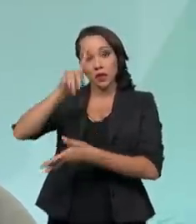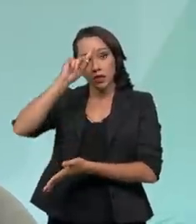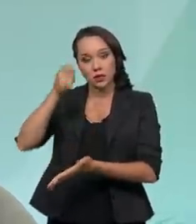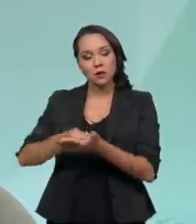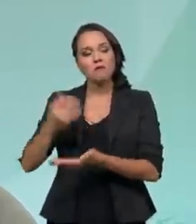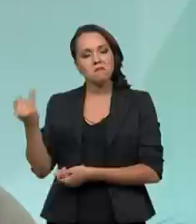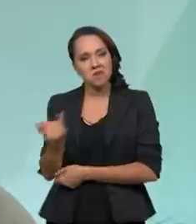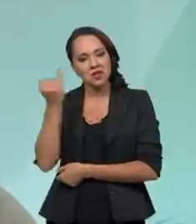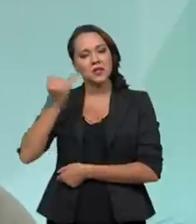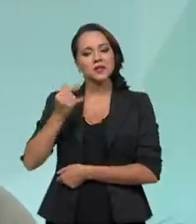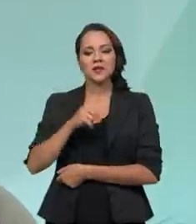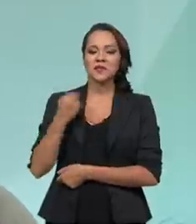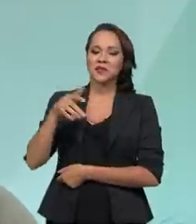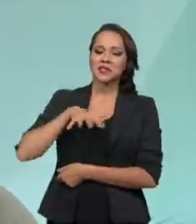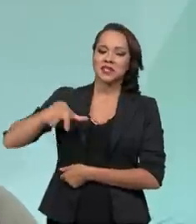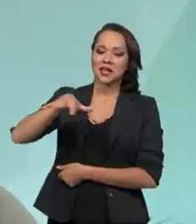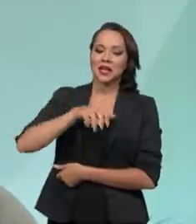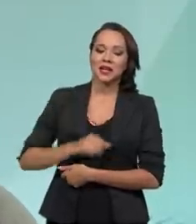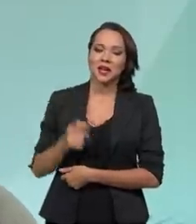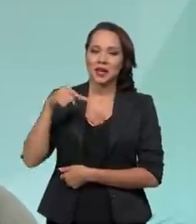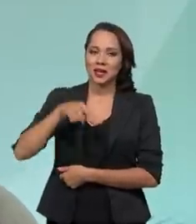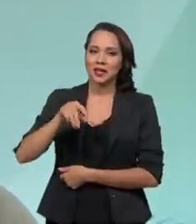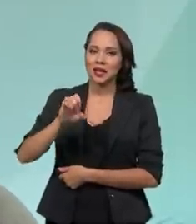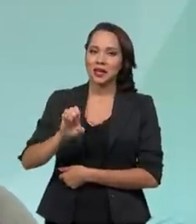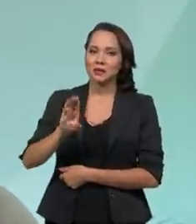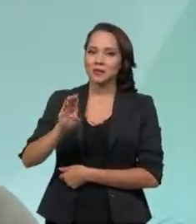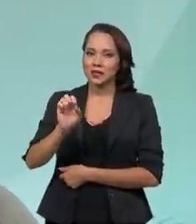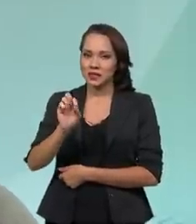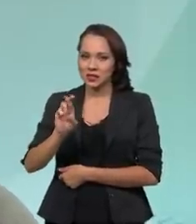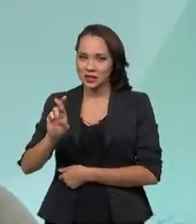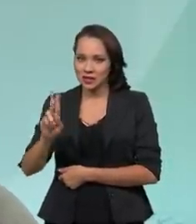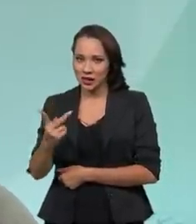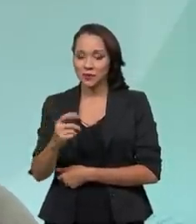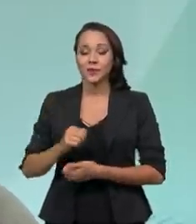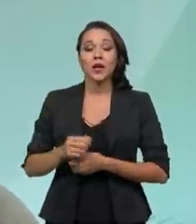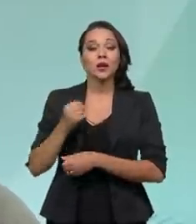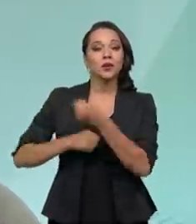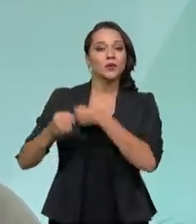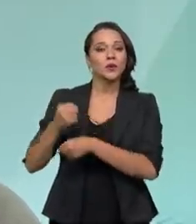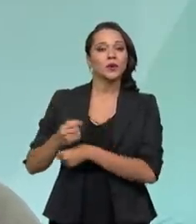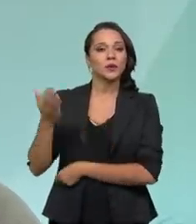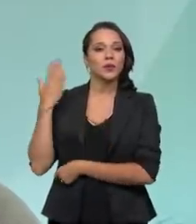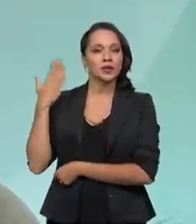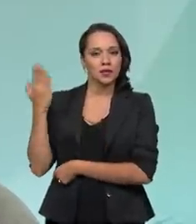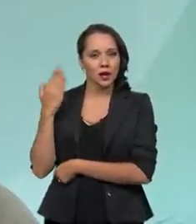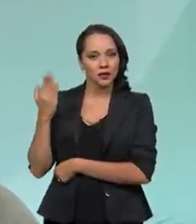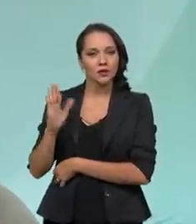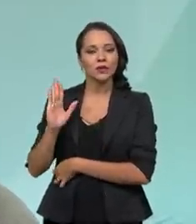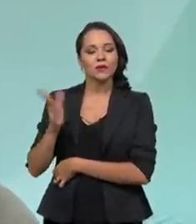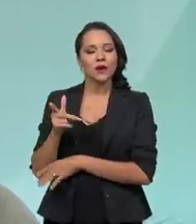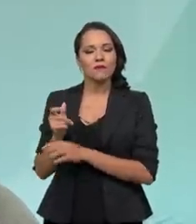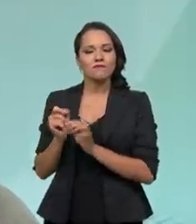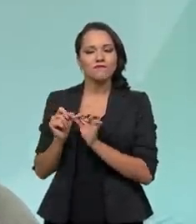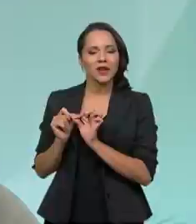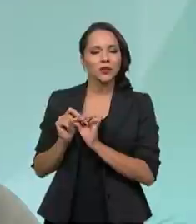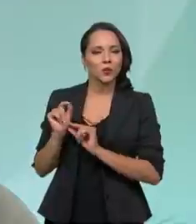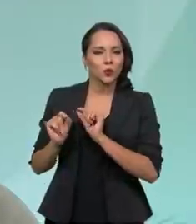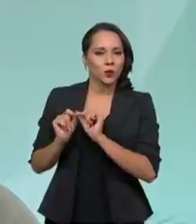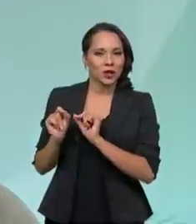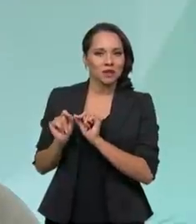tomada na nossa área, aqui da EBSER, que no ano passado fez um, vamos dizer assim,